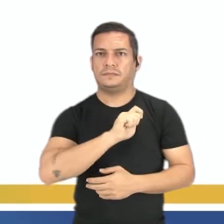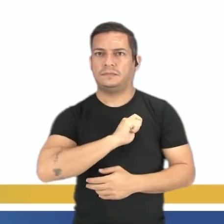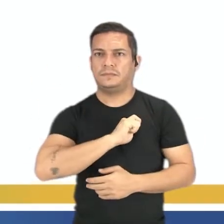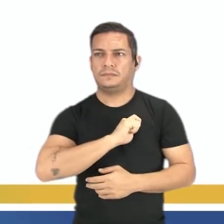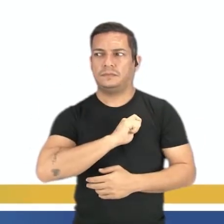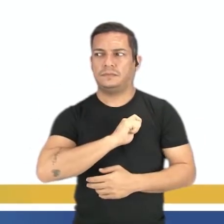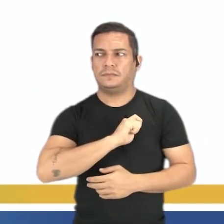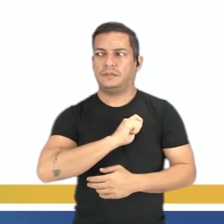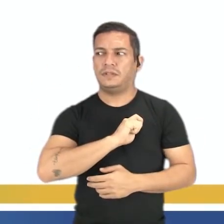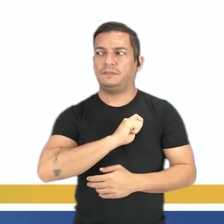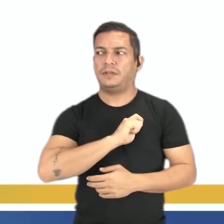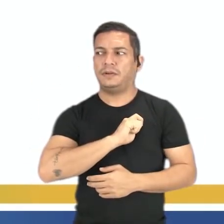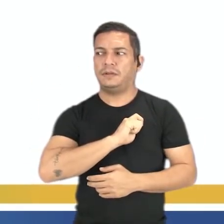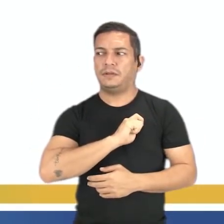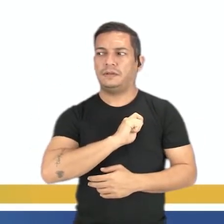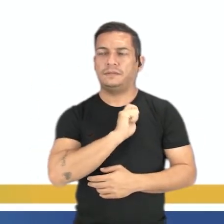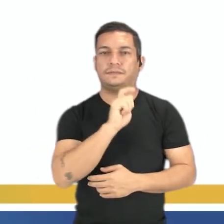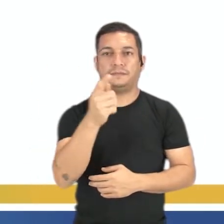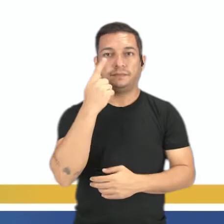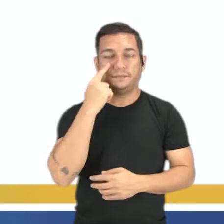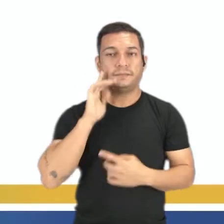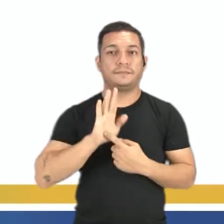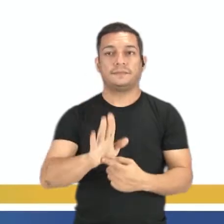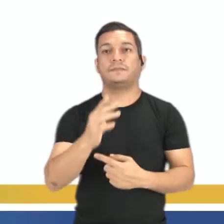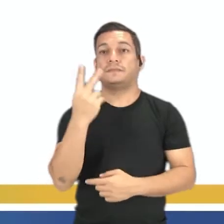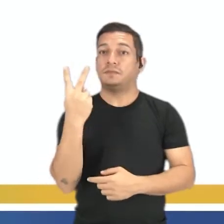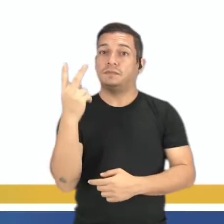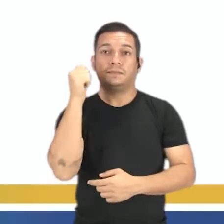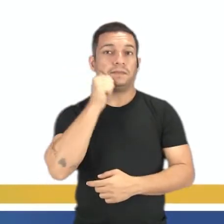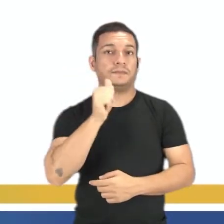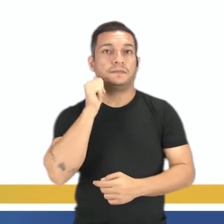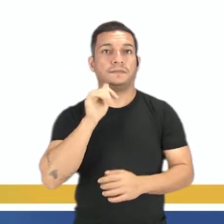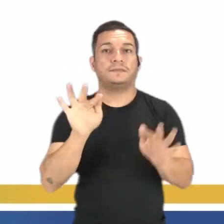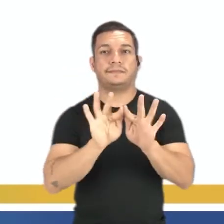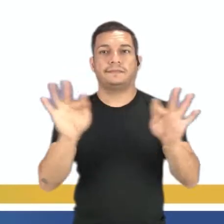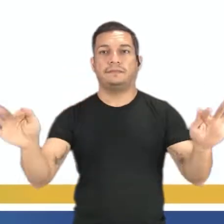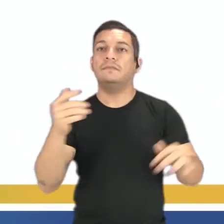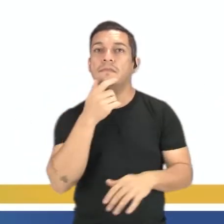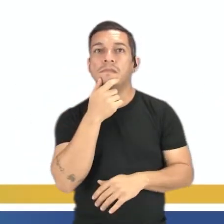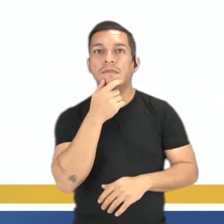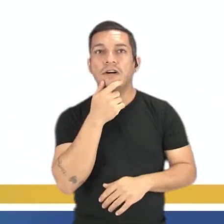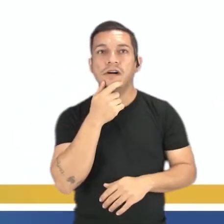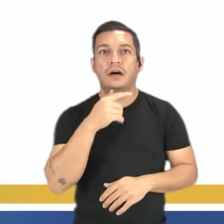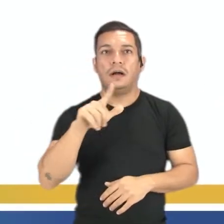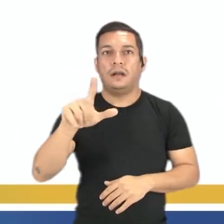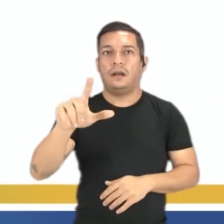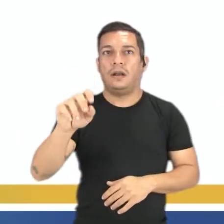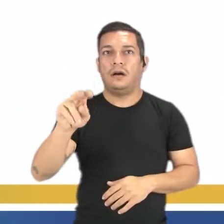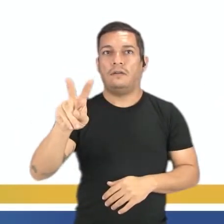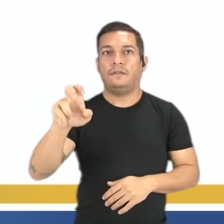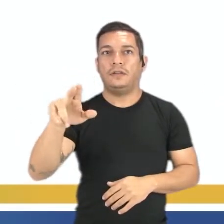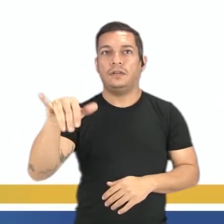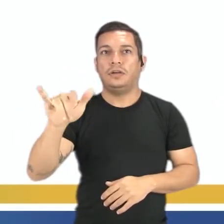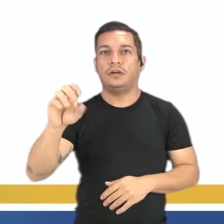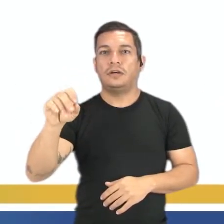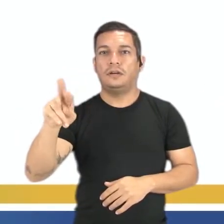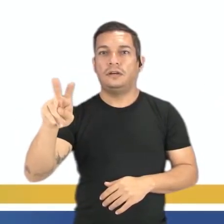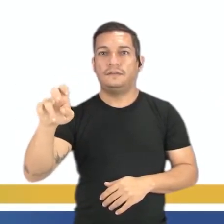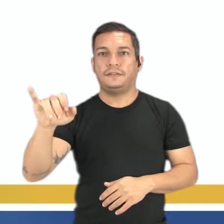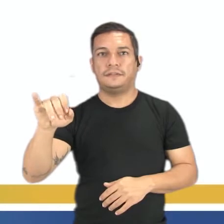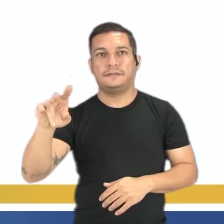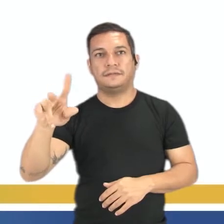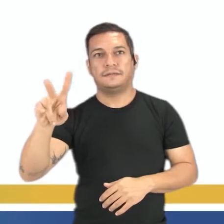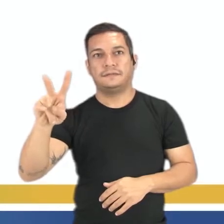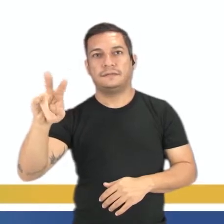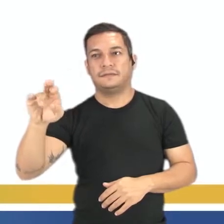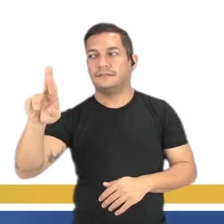espanhola. Aparece a imagem de duas mulheres e a frase em inglês, love your curves, que significa ame